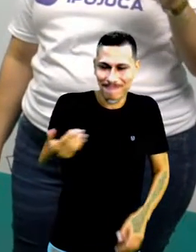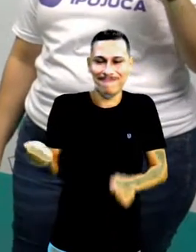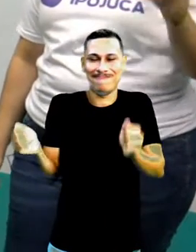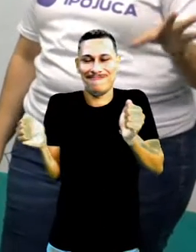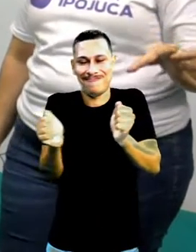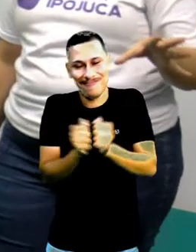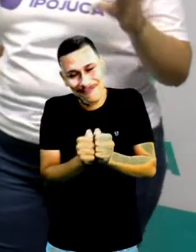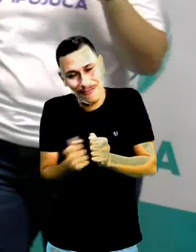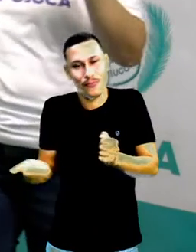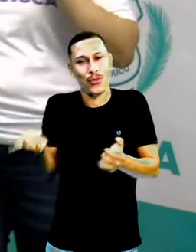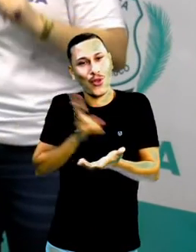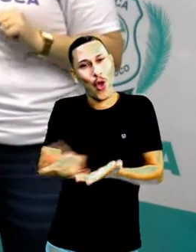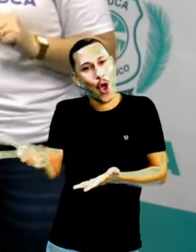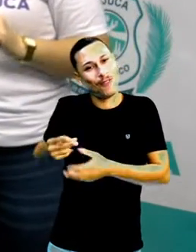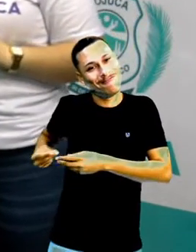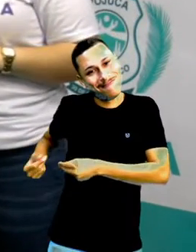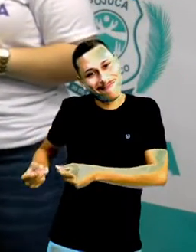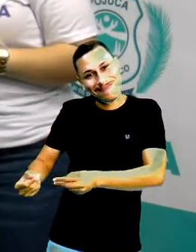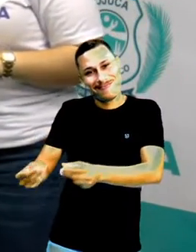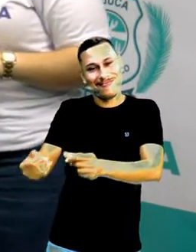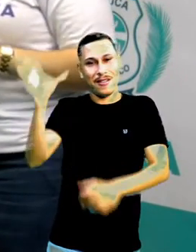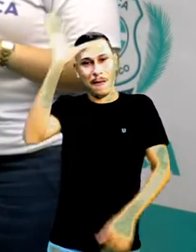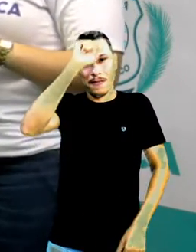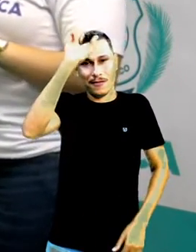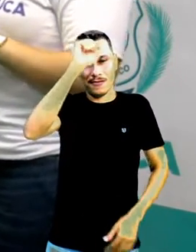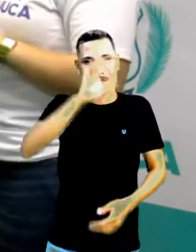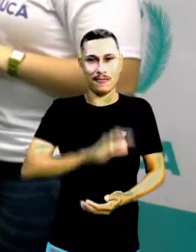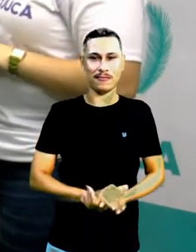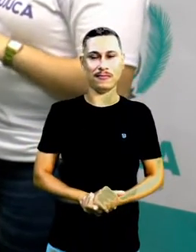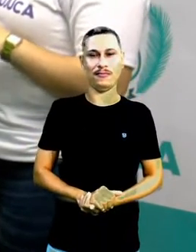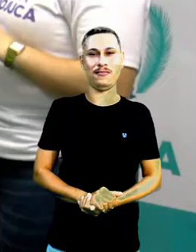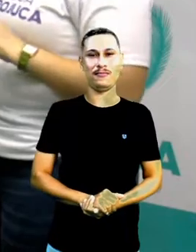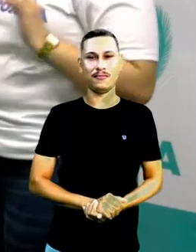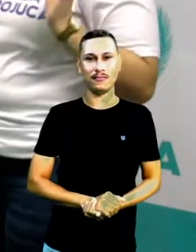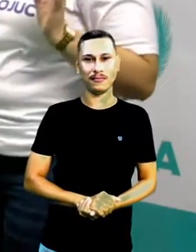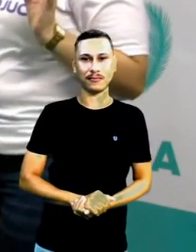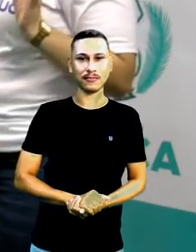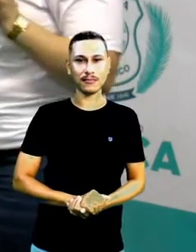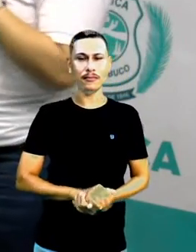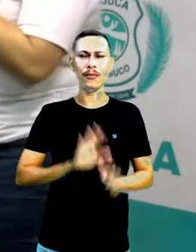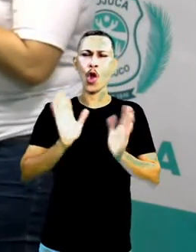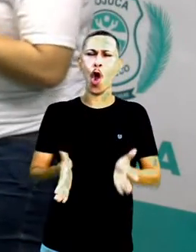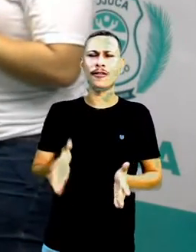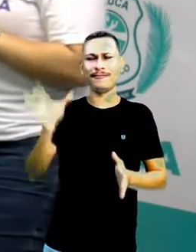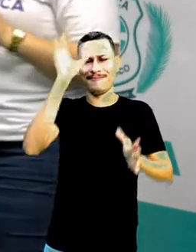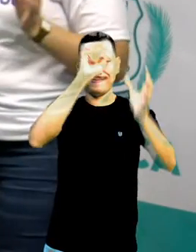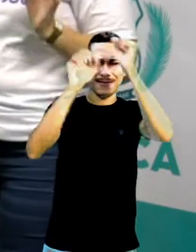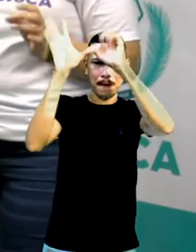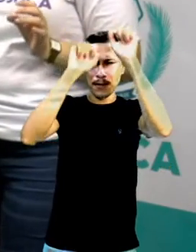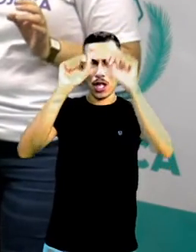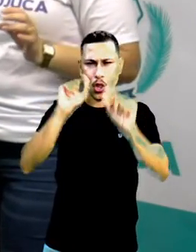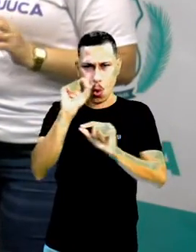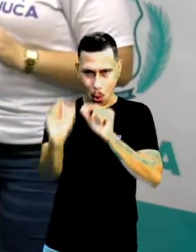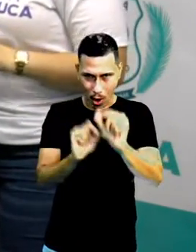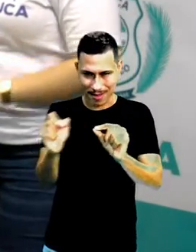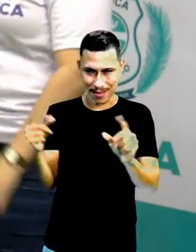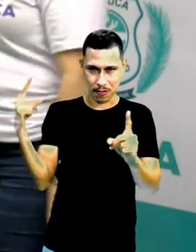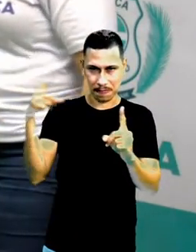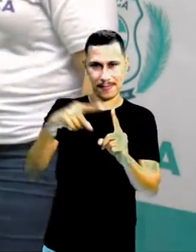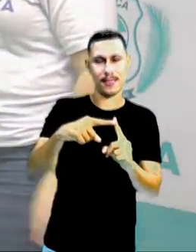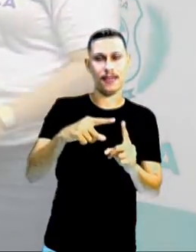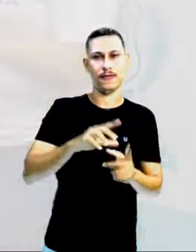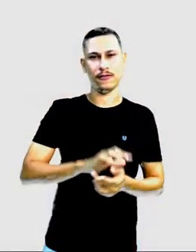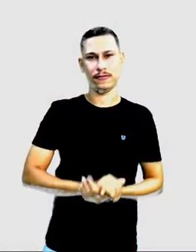infinito que é a aprendizagem. O que temos para hoje? Vamos ver aqui os nossos objetivos.